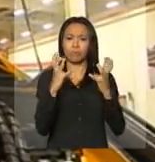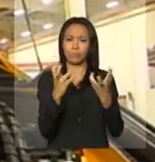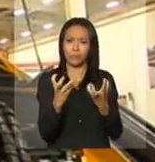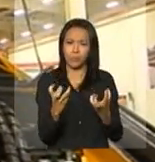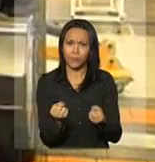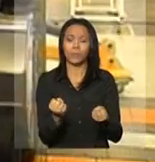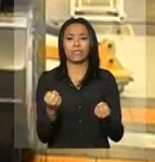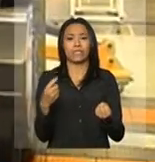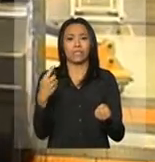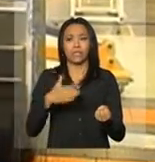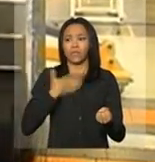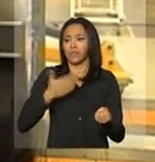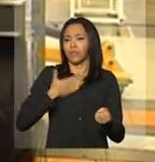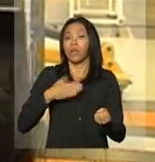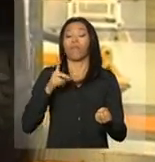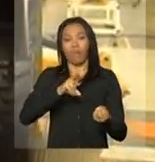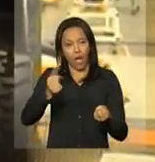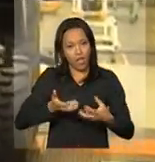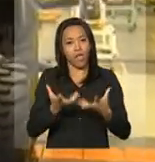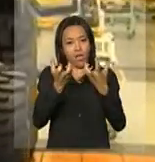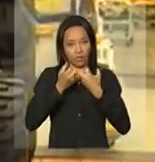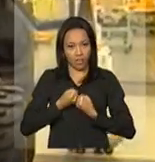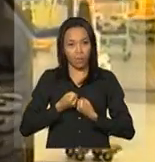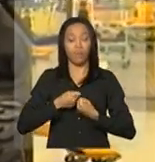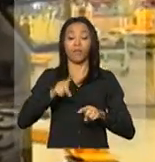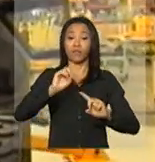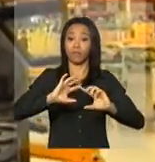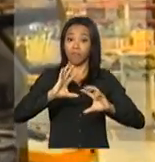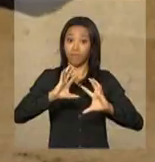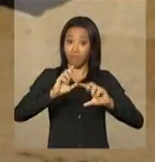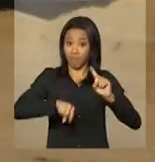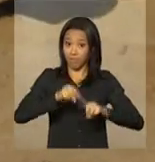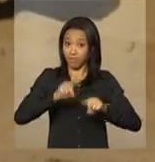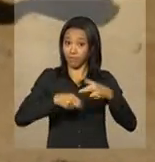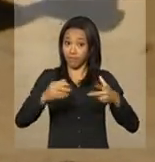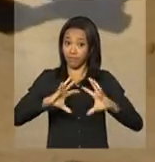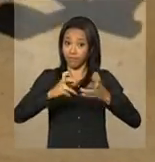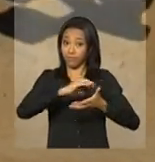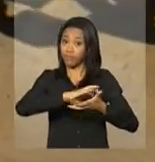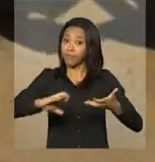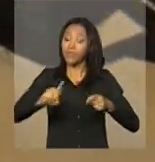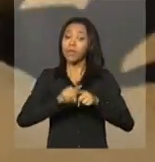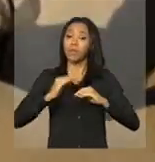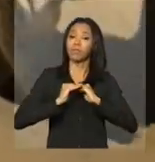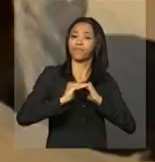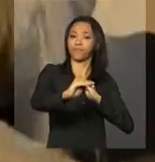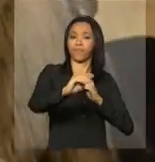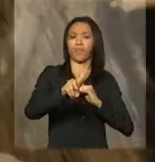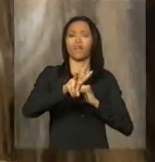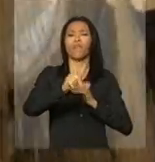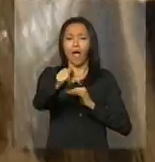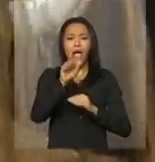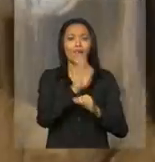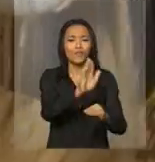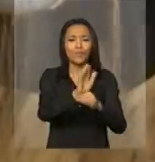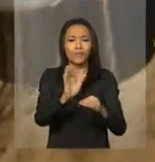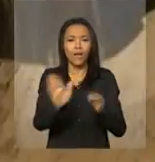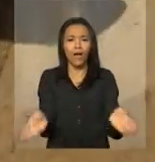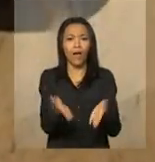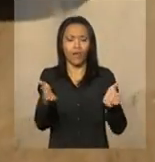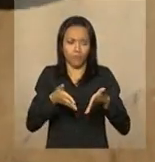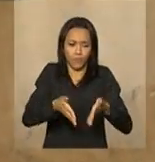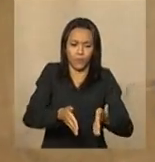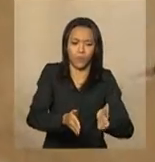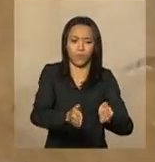emergência recebem ainda caminhão pipa e pá carregadeira. As máquinas vão ajudar na recuperação de estradas,